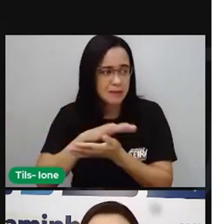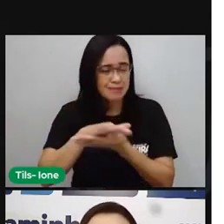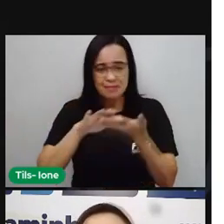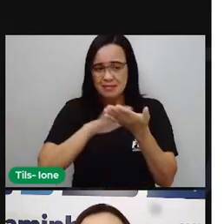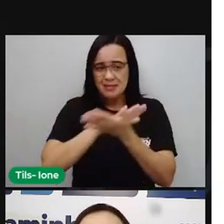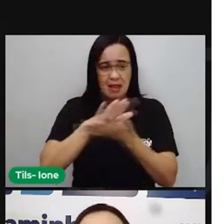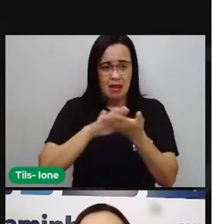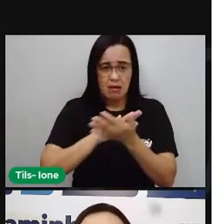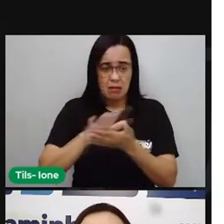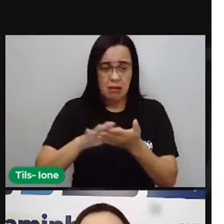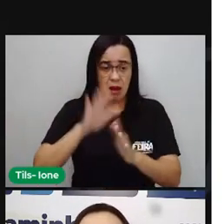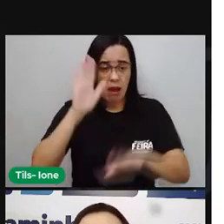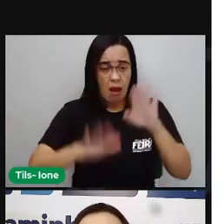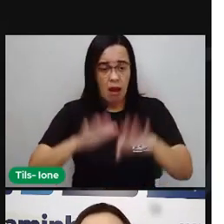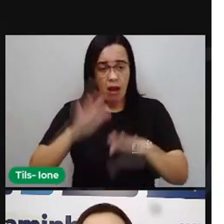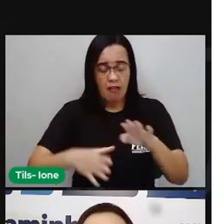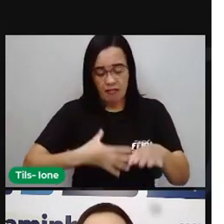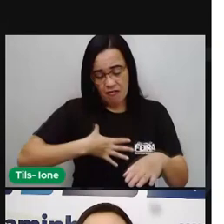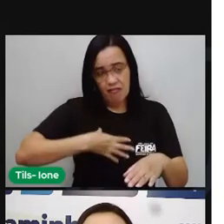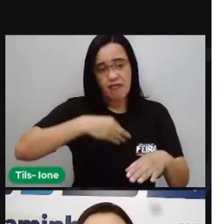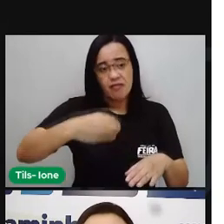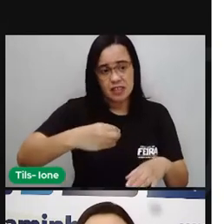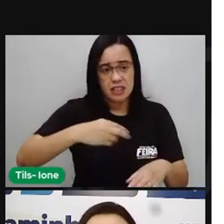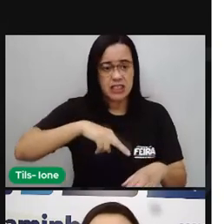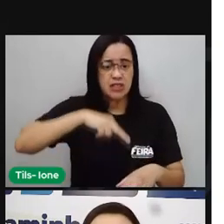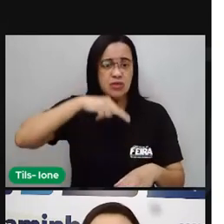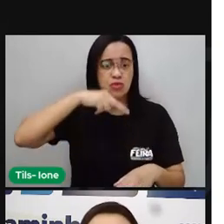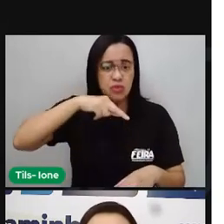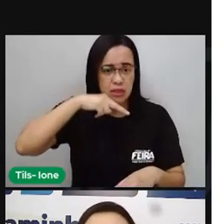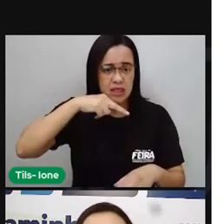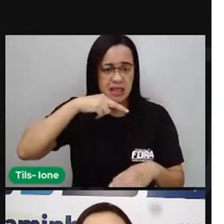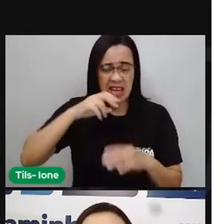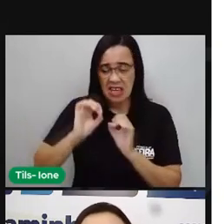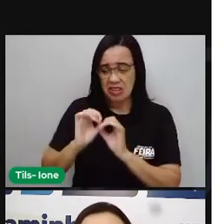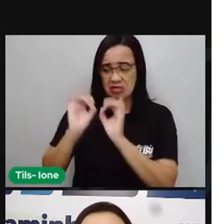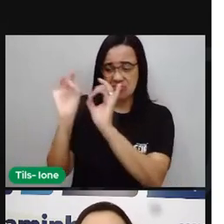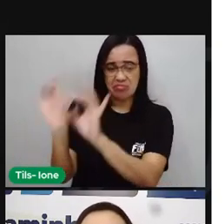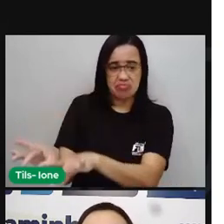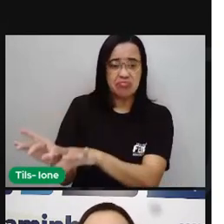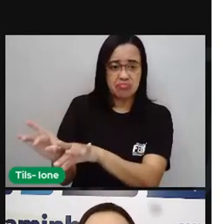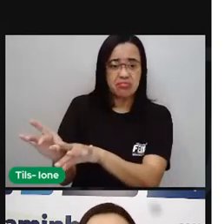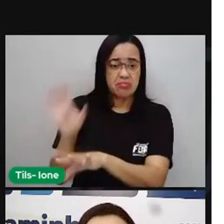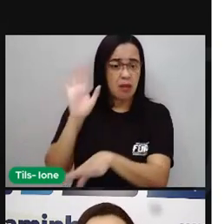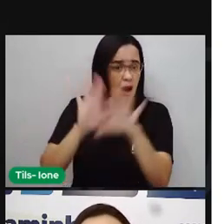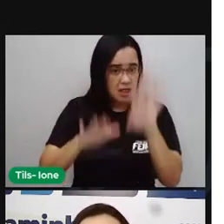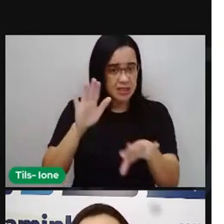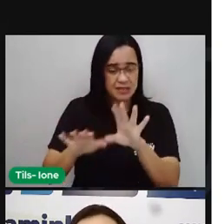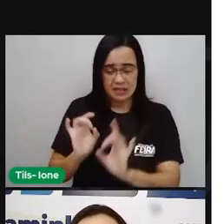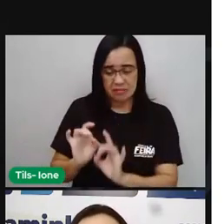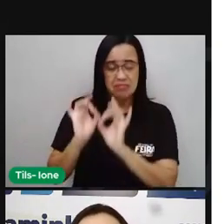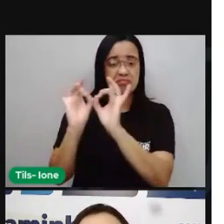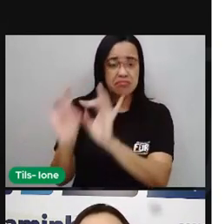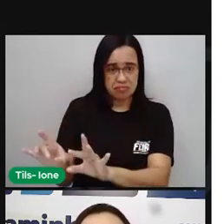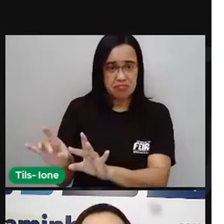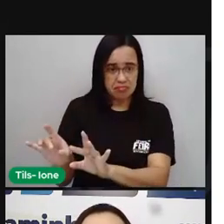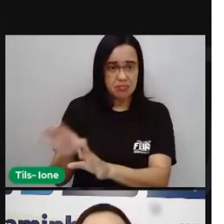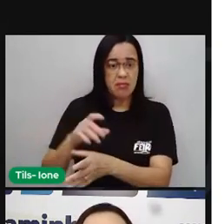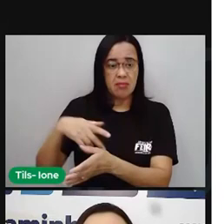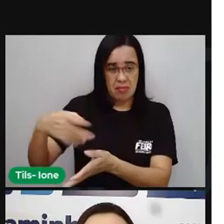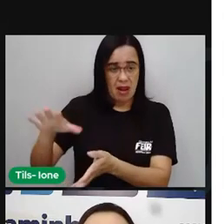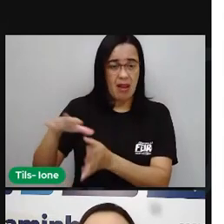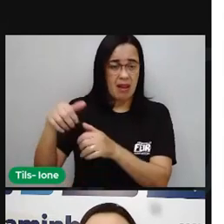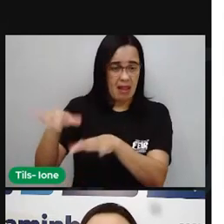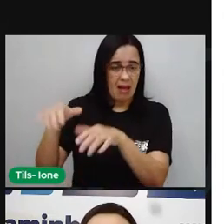os netos colocam aí avós e avós em asilos, que são aí lugares específicos, né? Para cuidar do idoso,